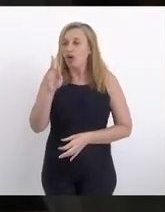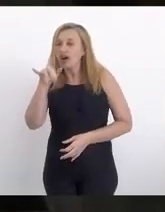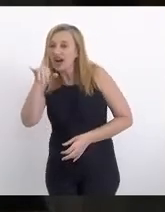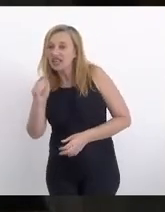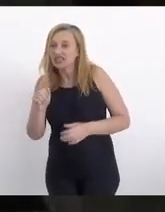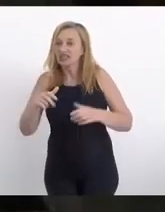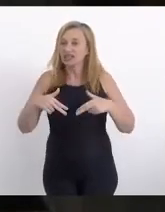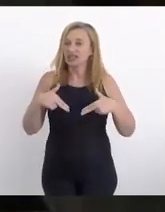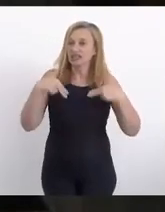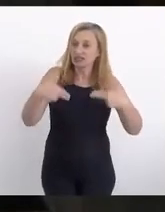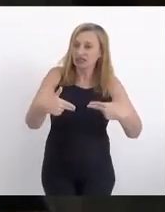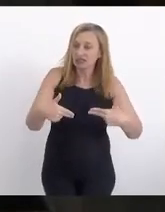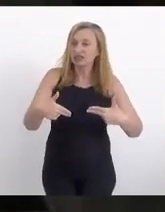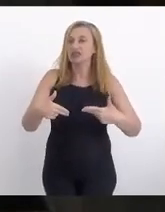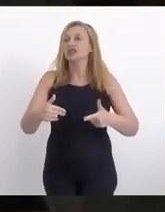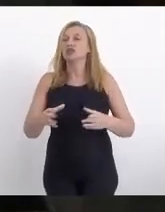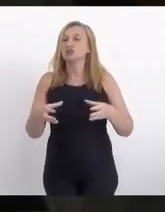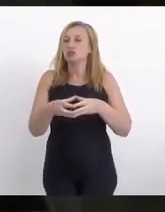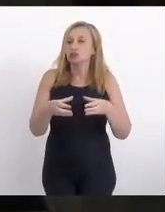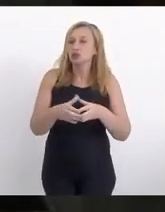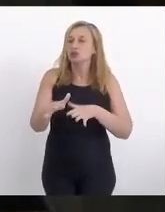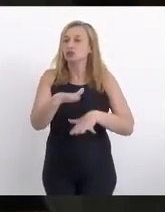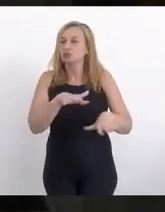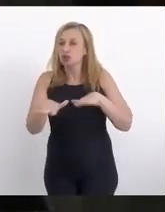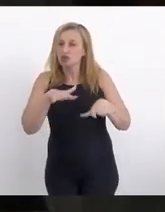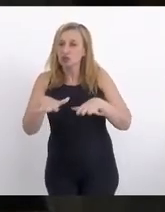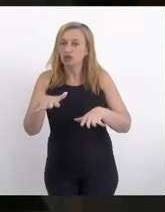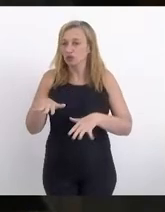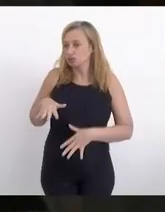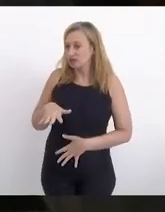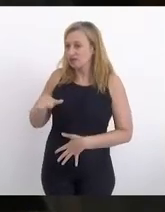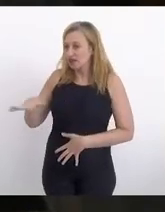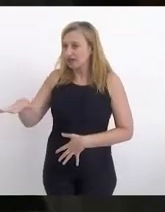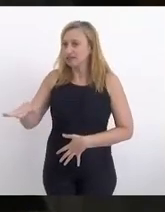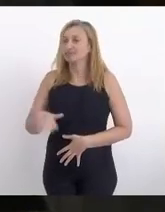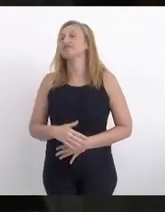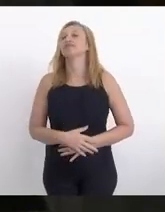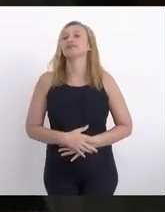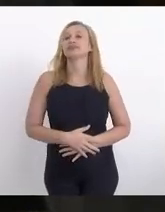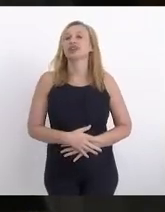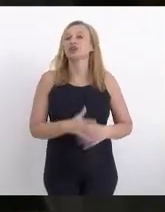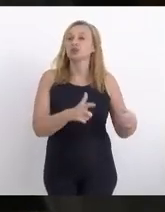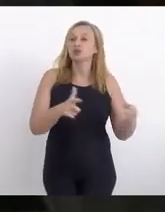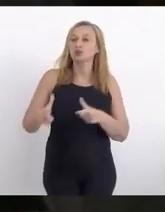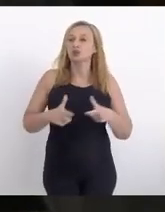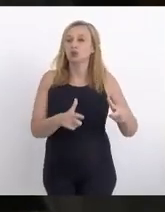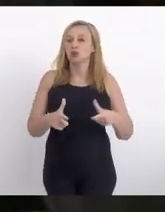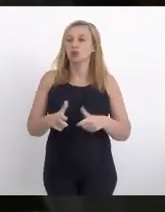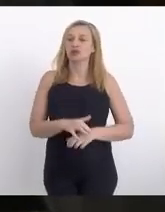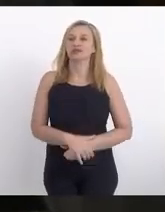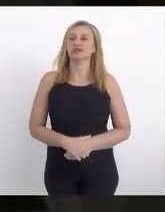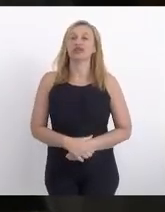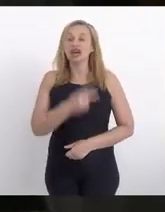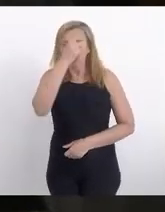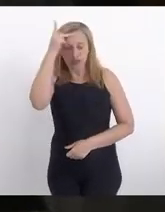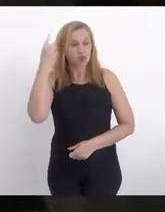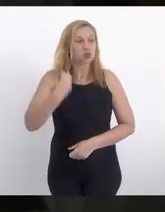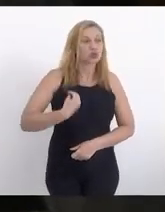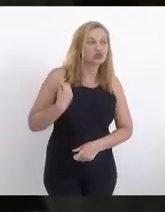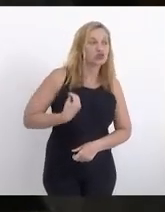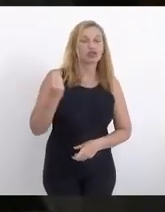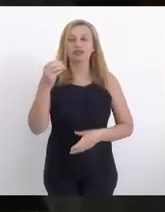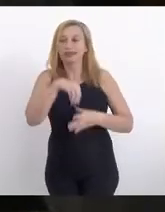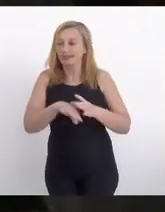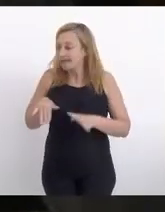ativista, dos coletivos, dos movimentos, dos territórios, das localidades em que as pessoas vivem, nas